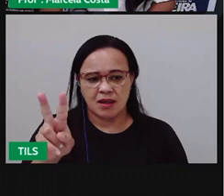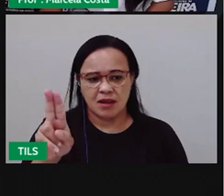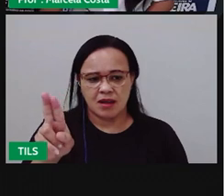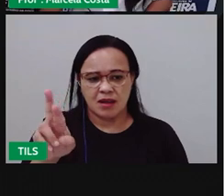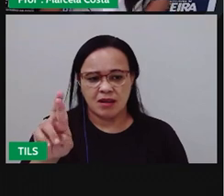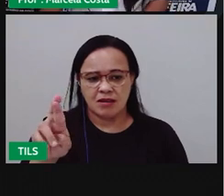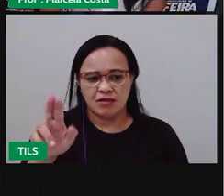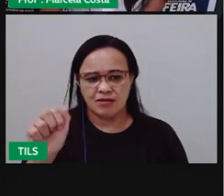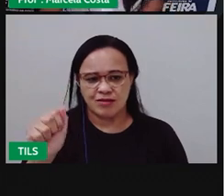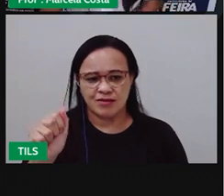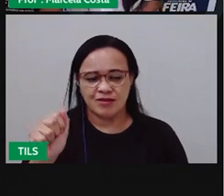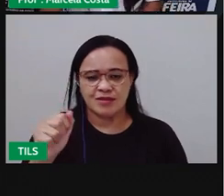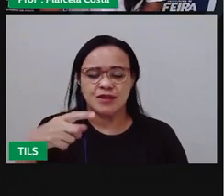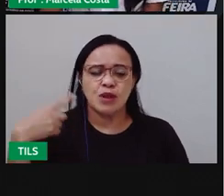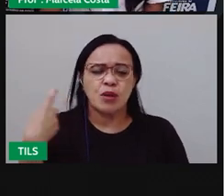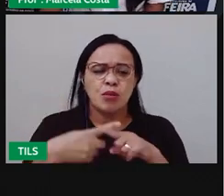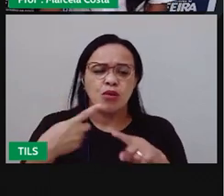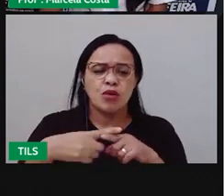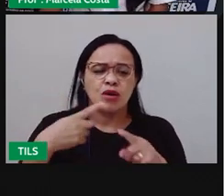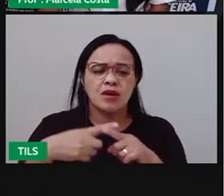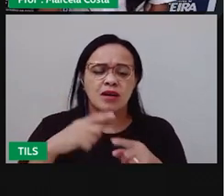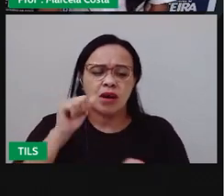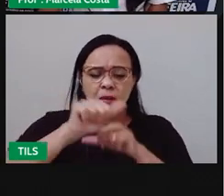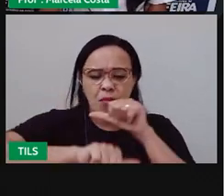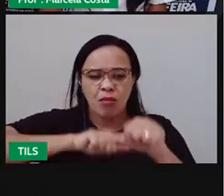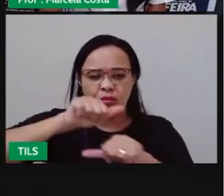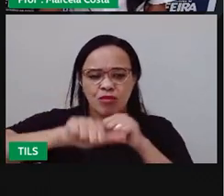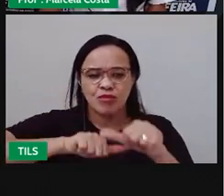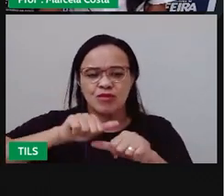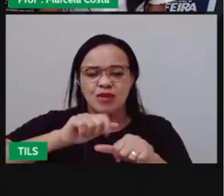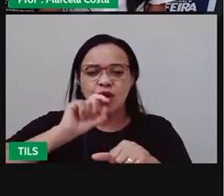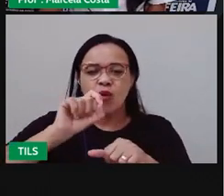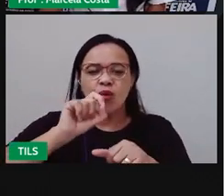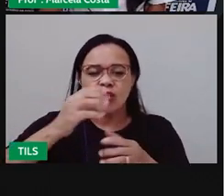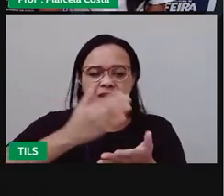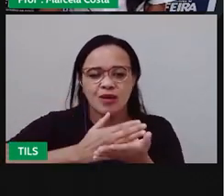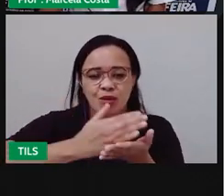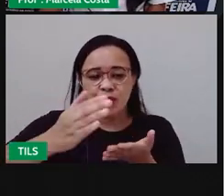que muda na palavra é só essa parte inicial.